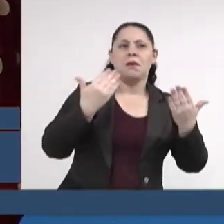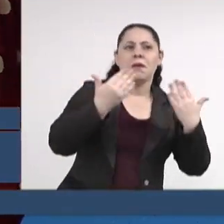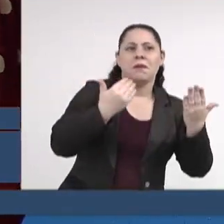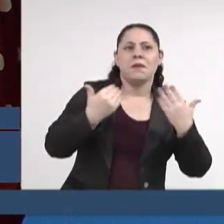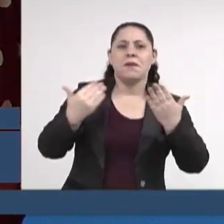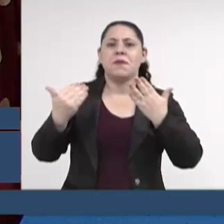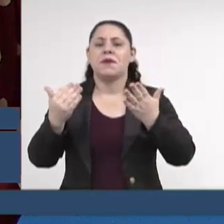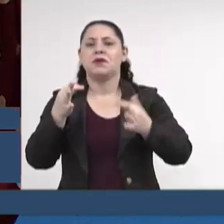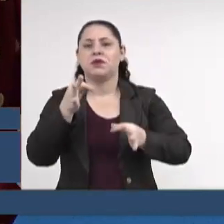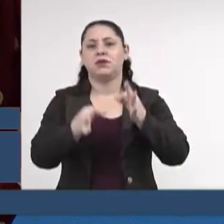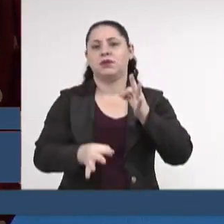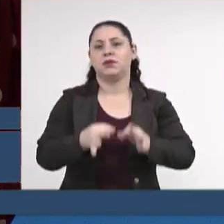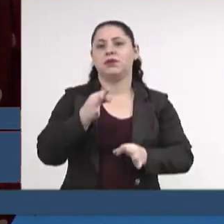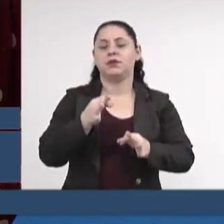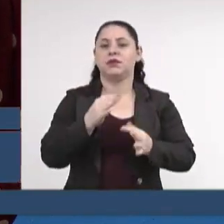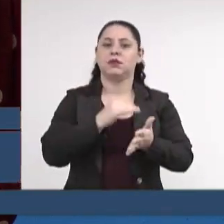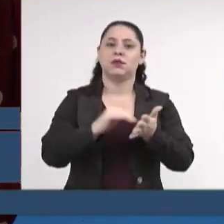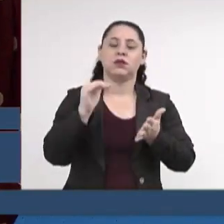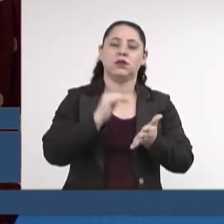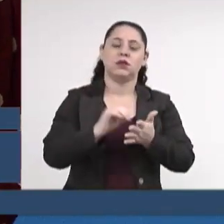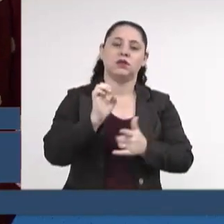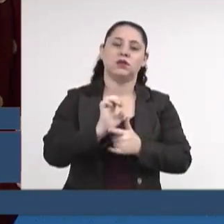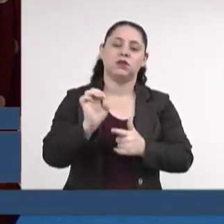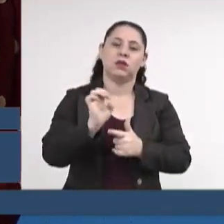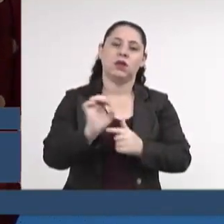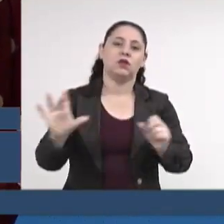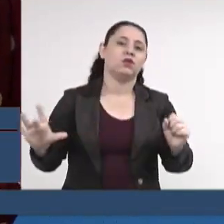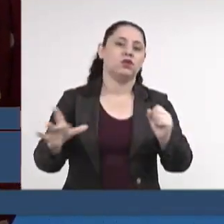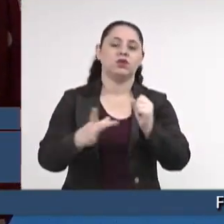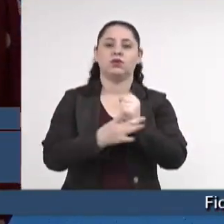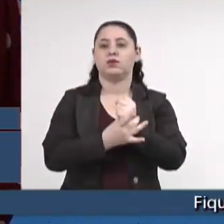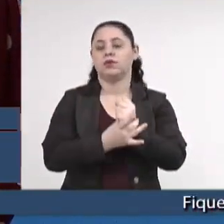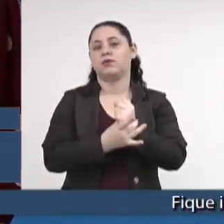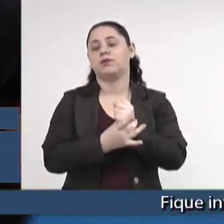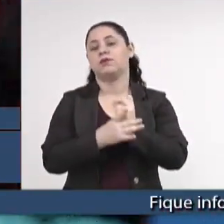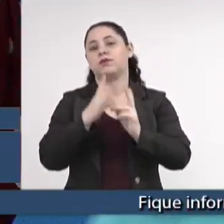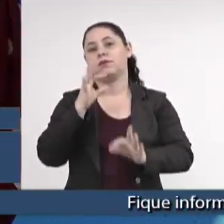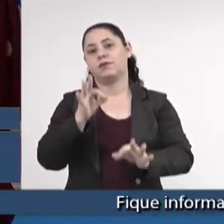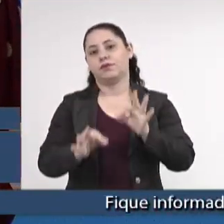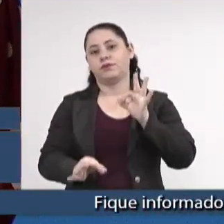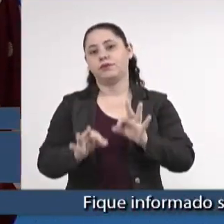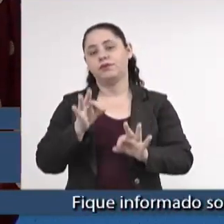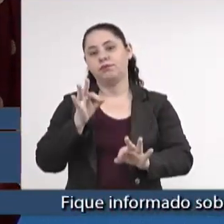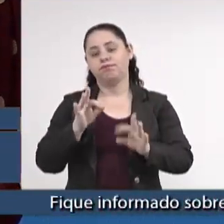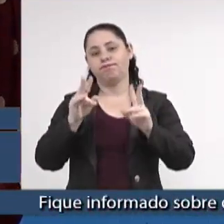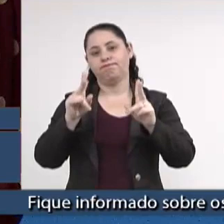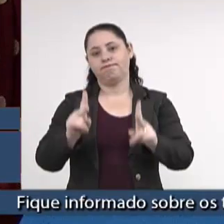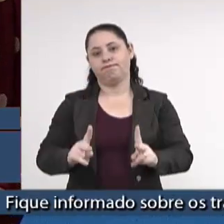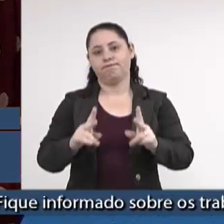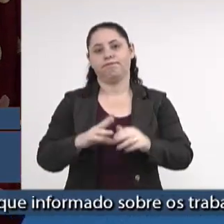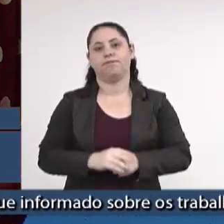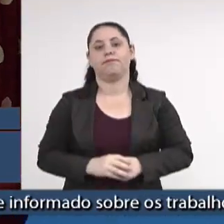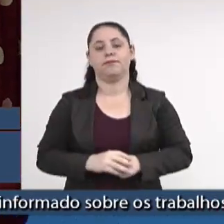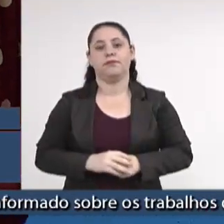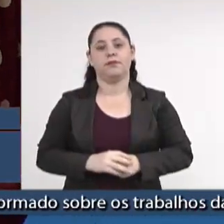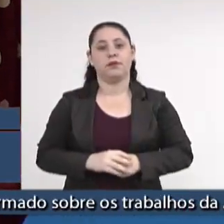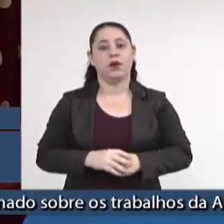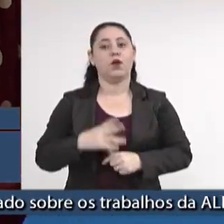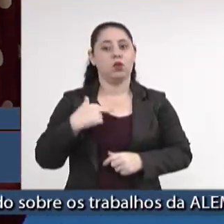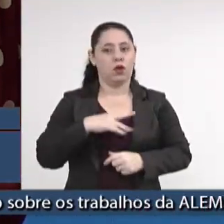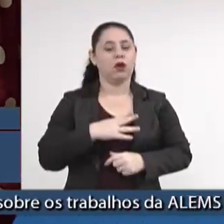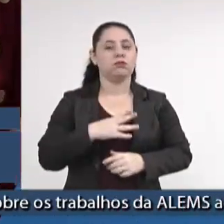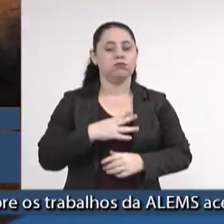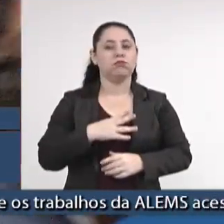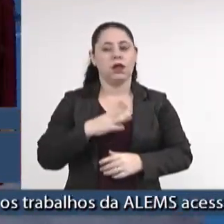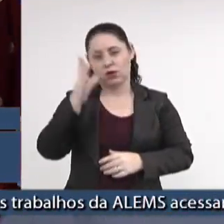Judiciário e com o secretário de Estado de Justiça e Segurança Pública, chegamos